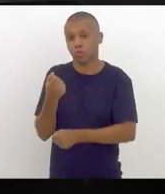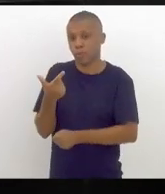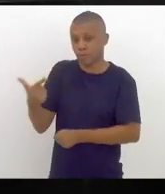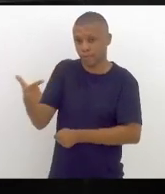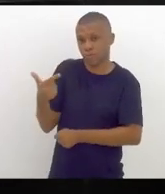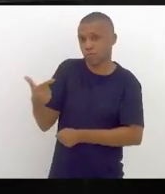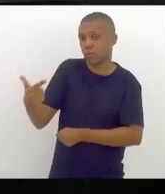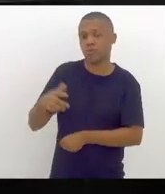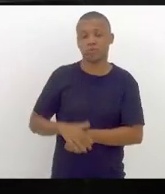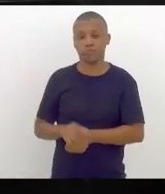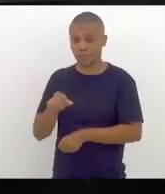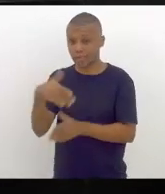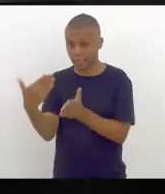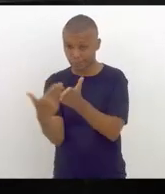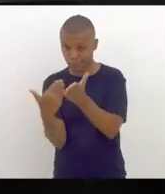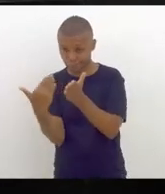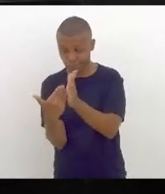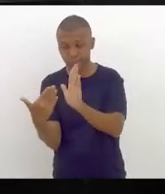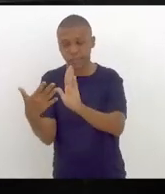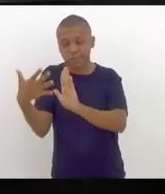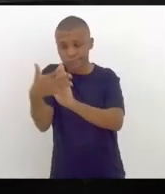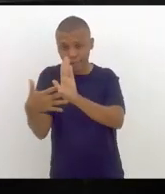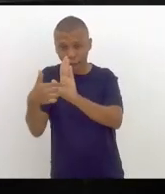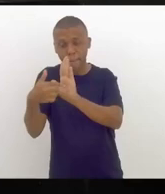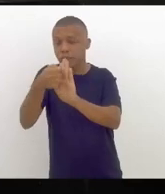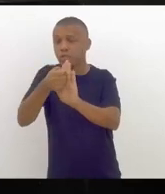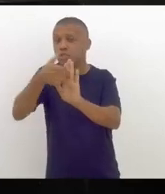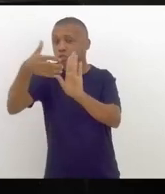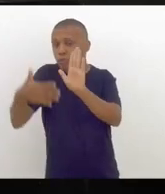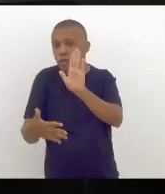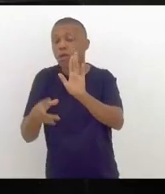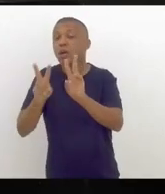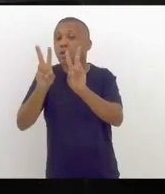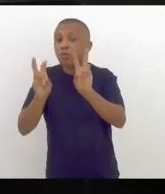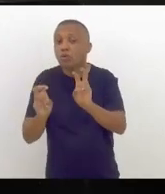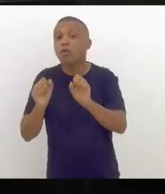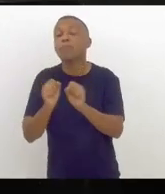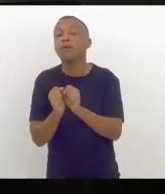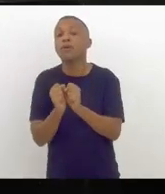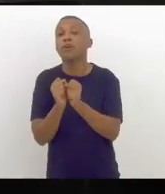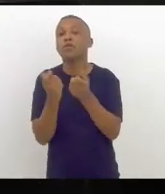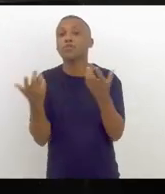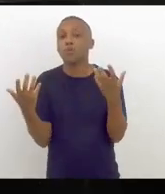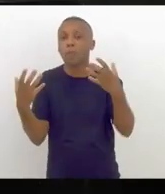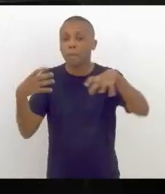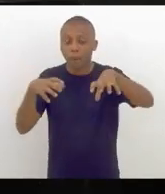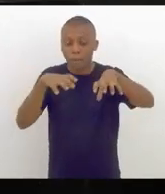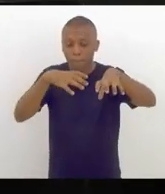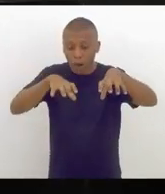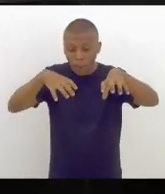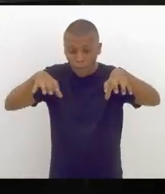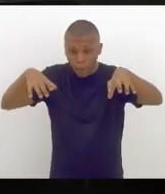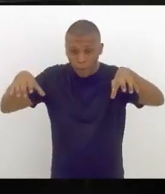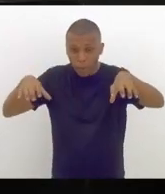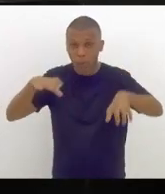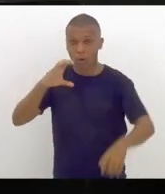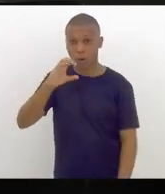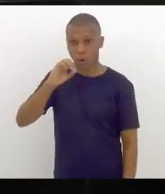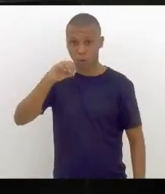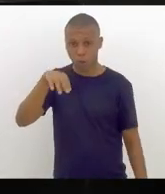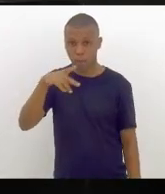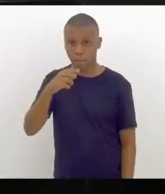justamente, essa matéria fala do complexo de óleo e gás, conhecido como Comperge, lá no